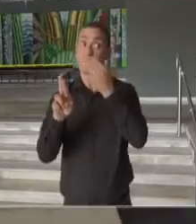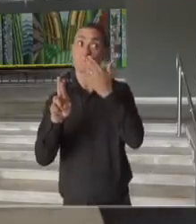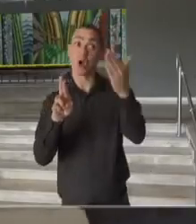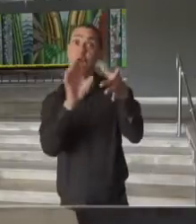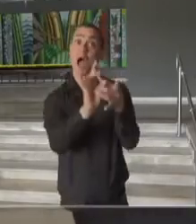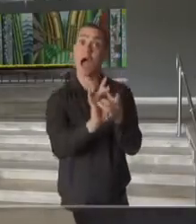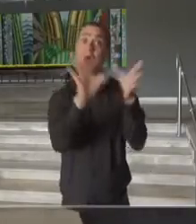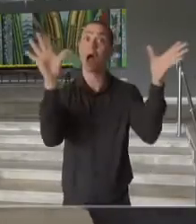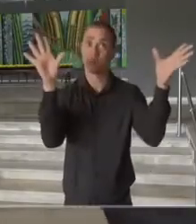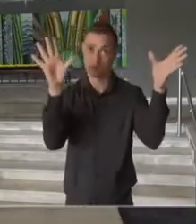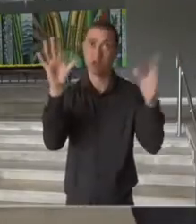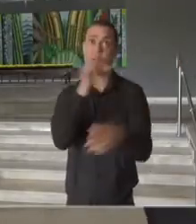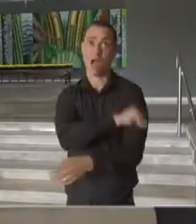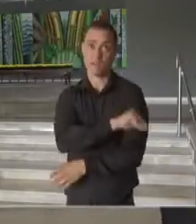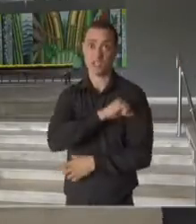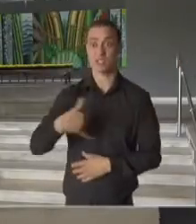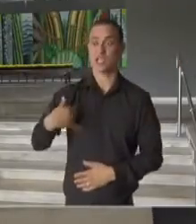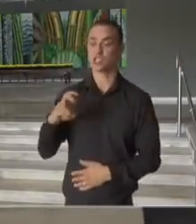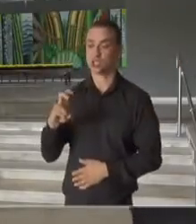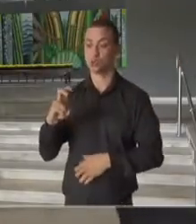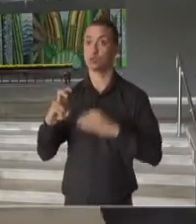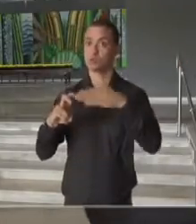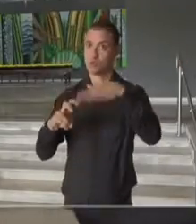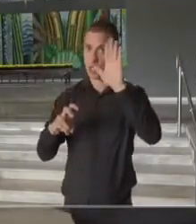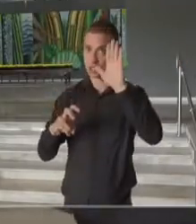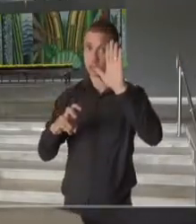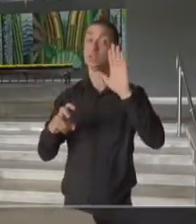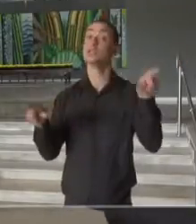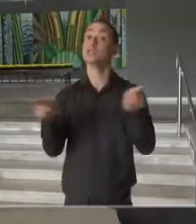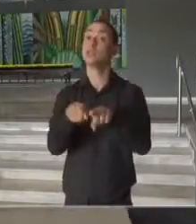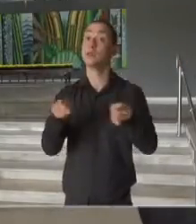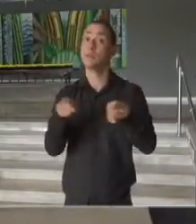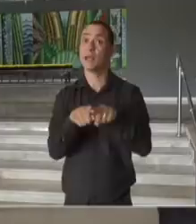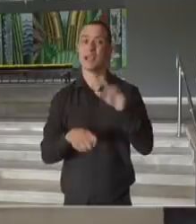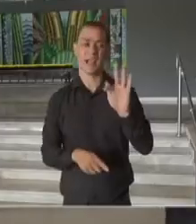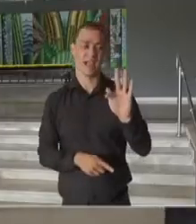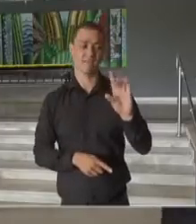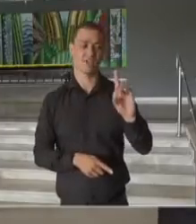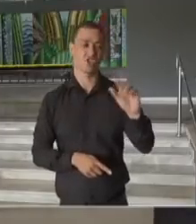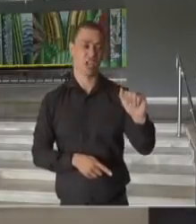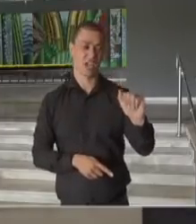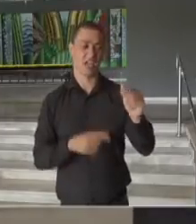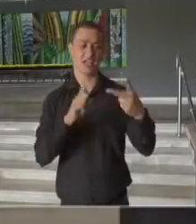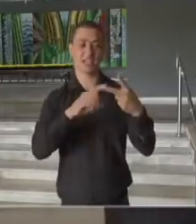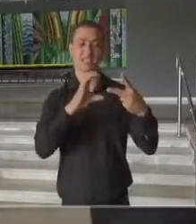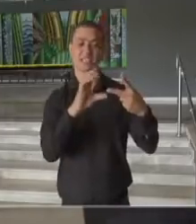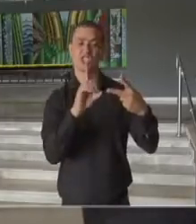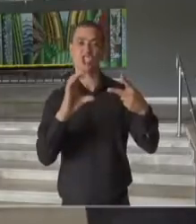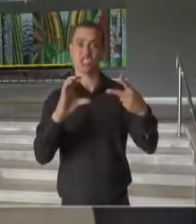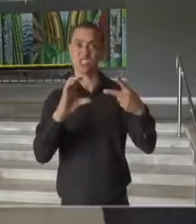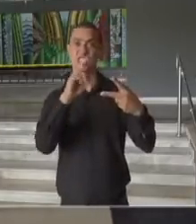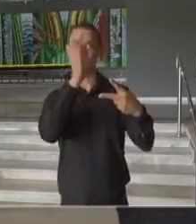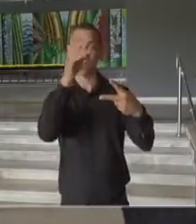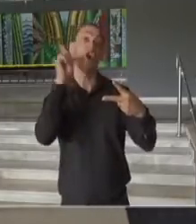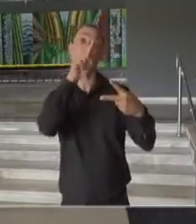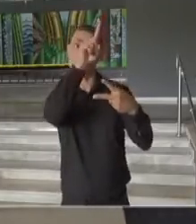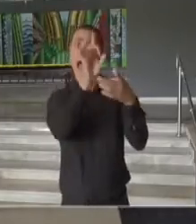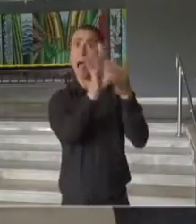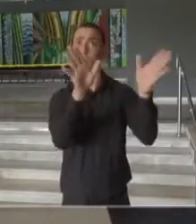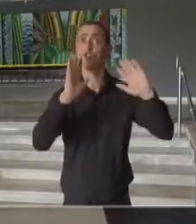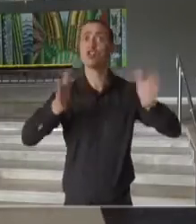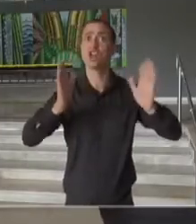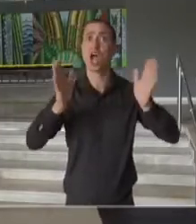vacina para essa população, da mesma forma que FDA e CDC já aprovaram nos Estados Unidos.